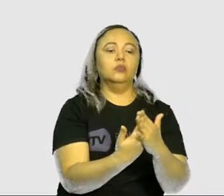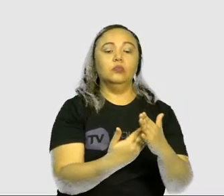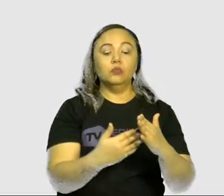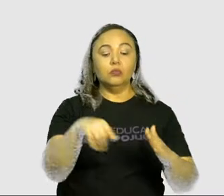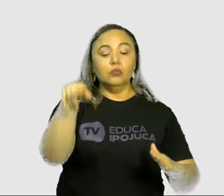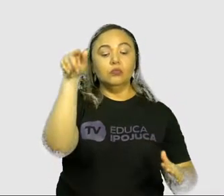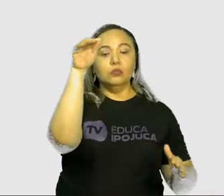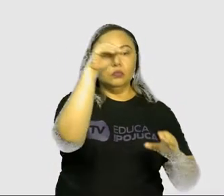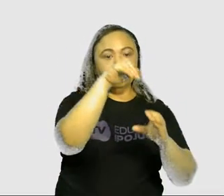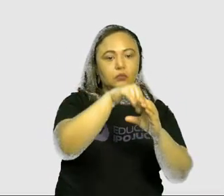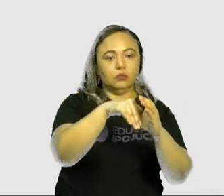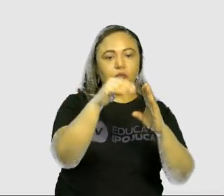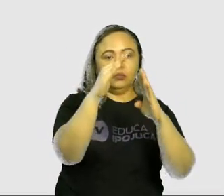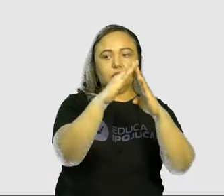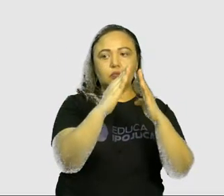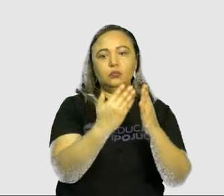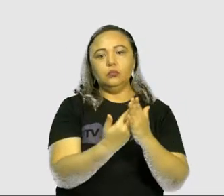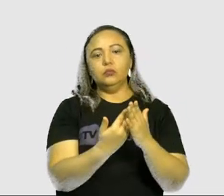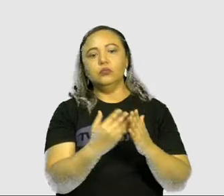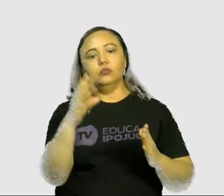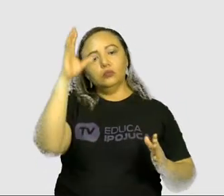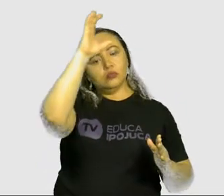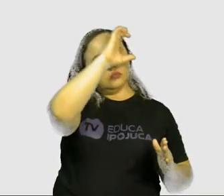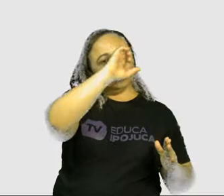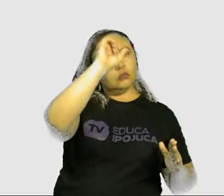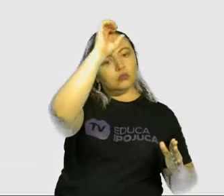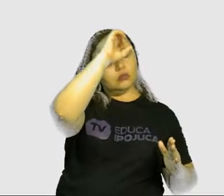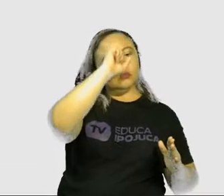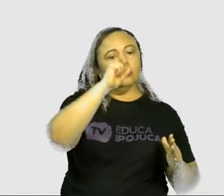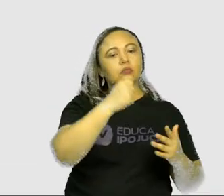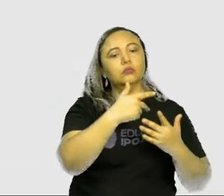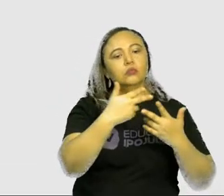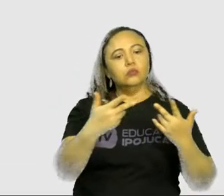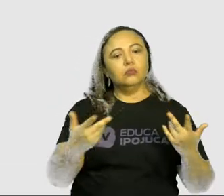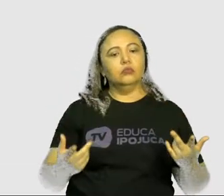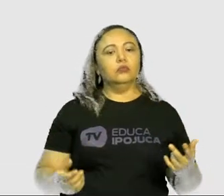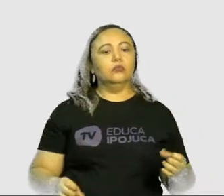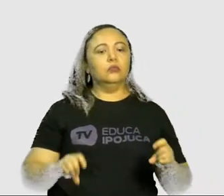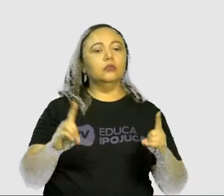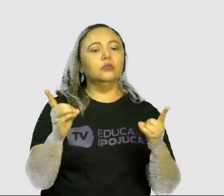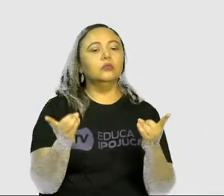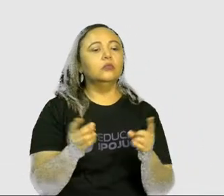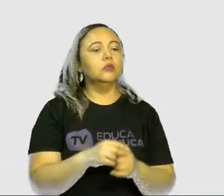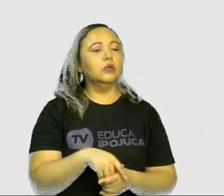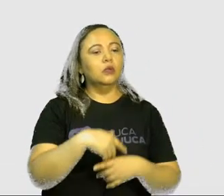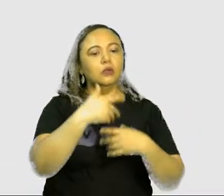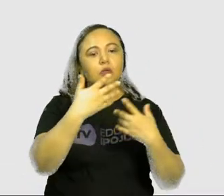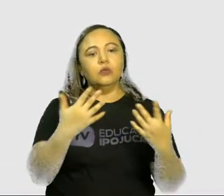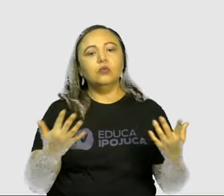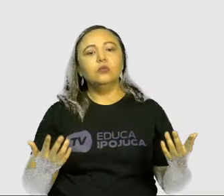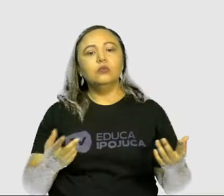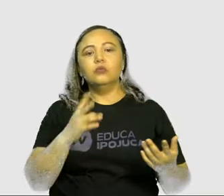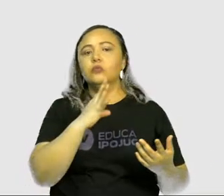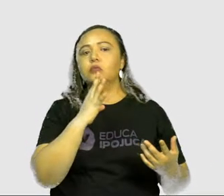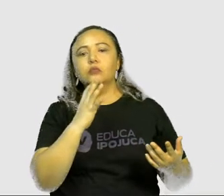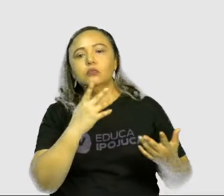pessoal e o conhecimento didático. É através da comunidade escolar que